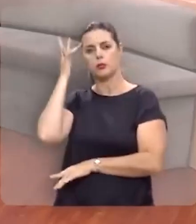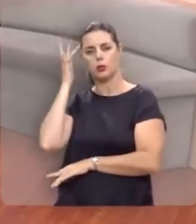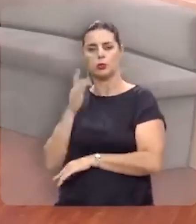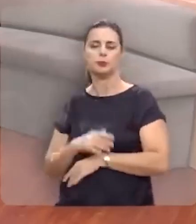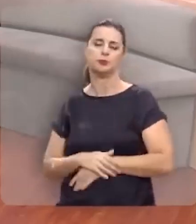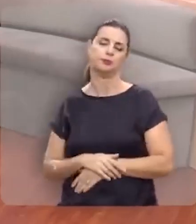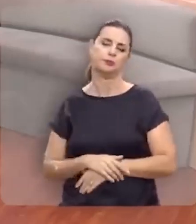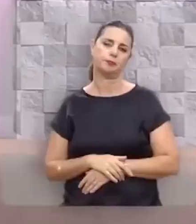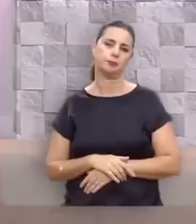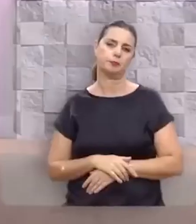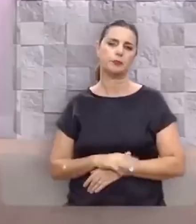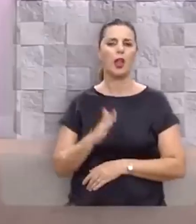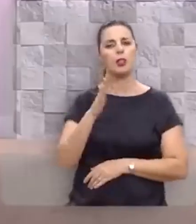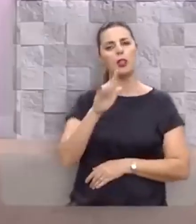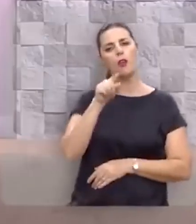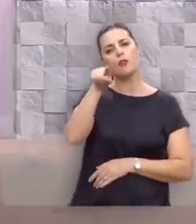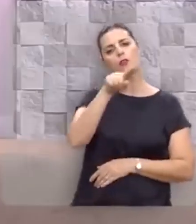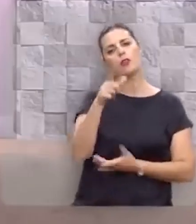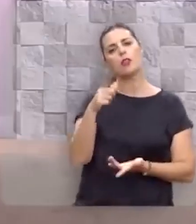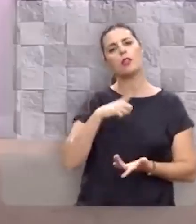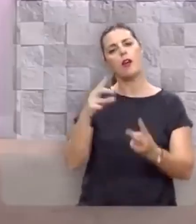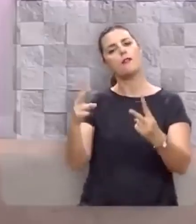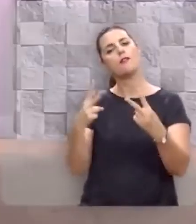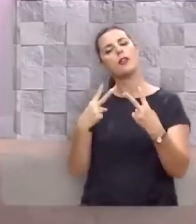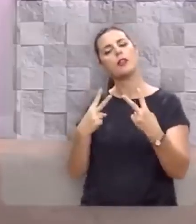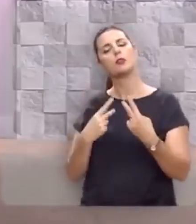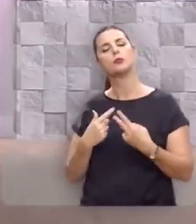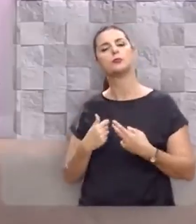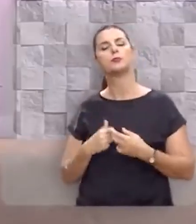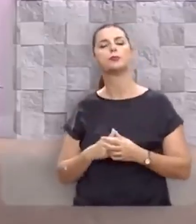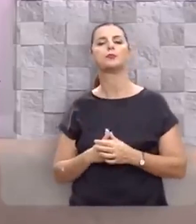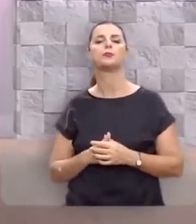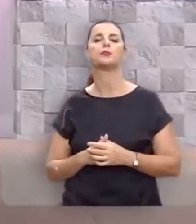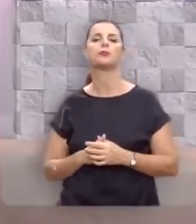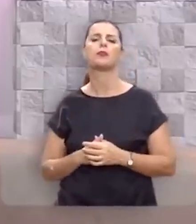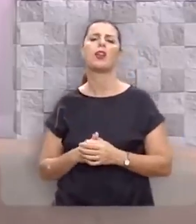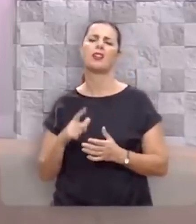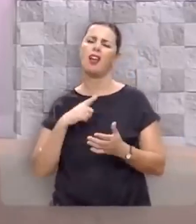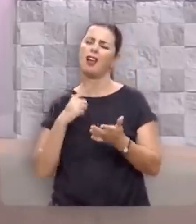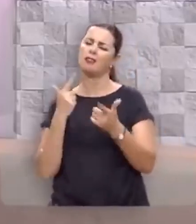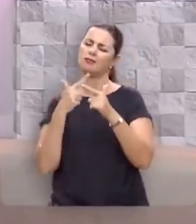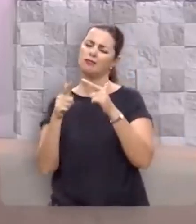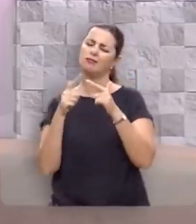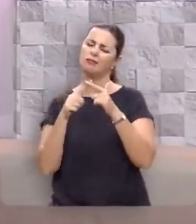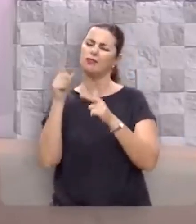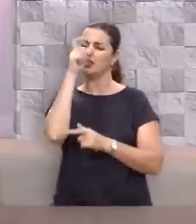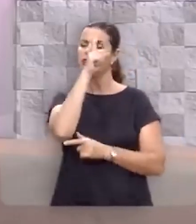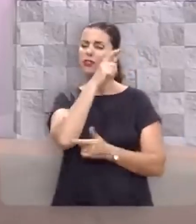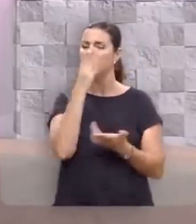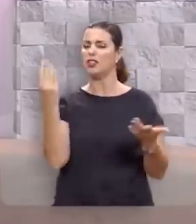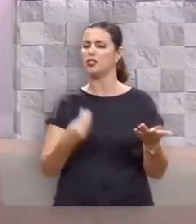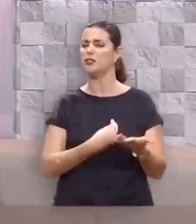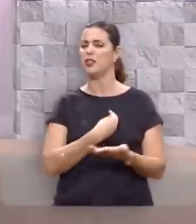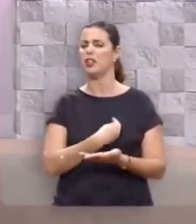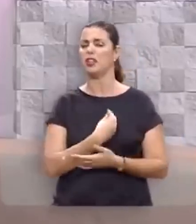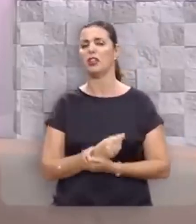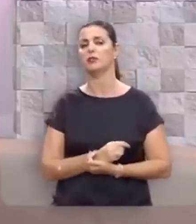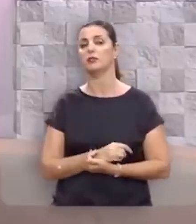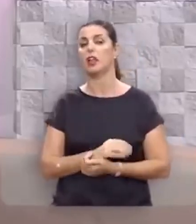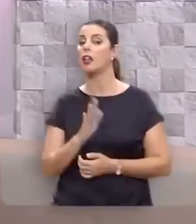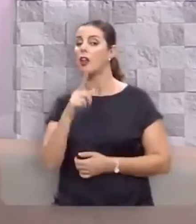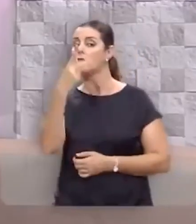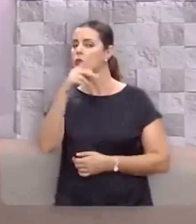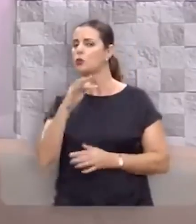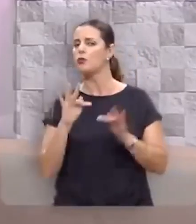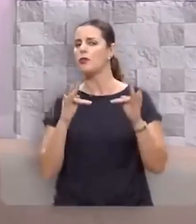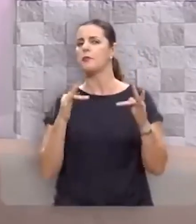consoladores. Talvez você que está aí me assistindo seja passando por momentos difíceis na vida, talvez